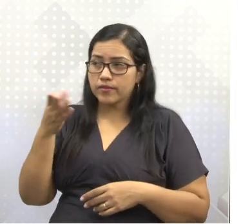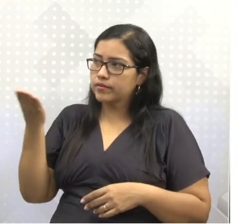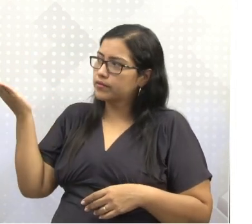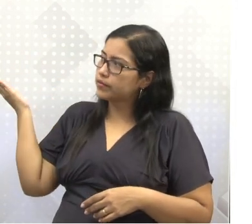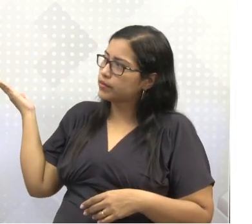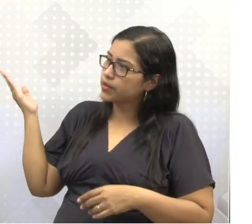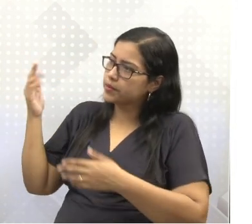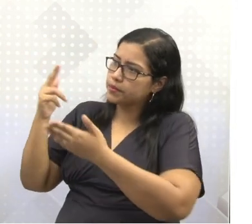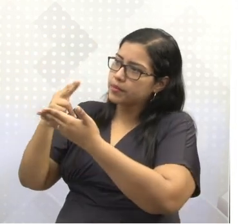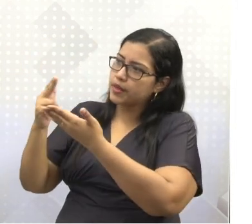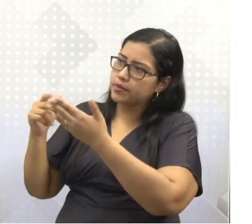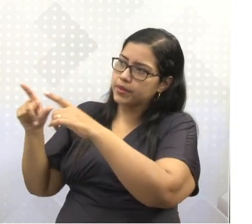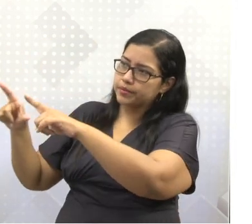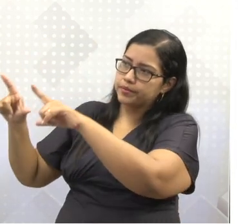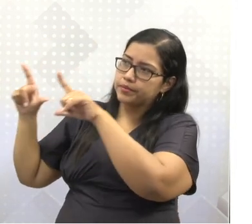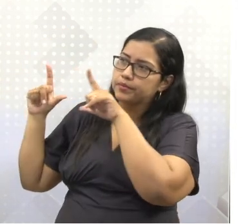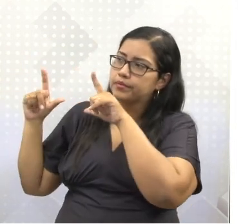aqui.